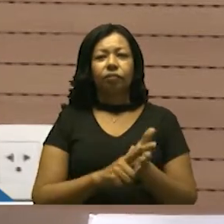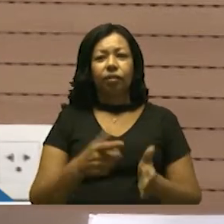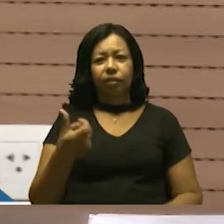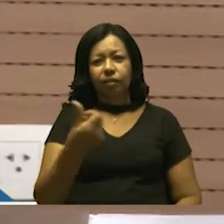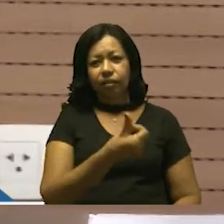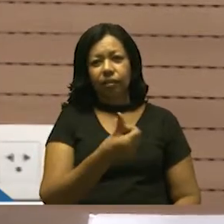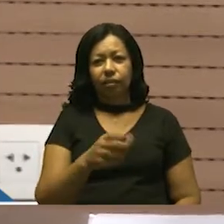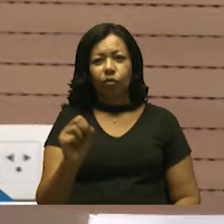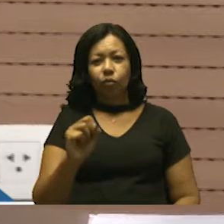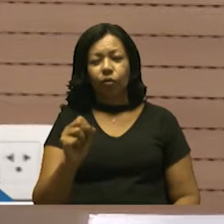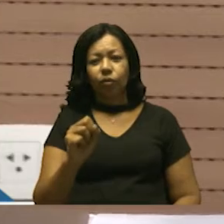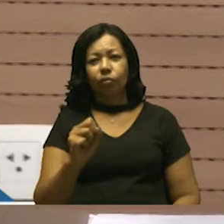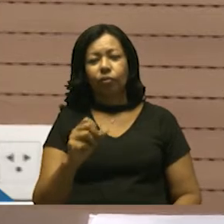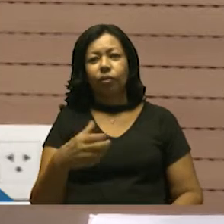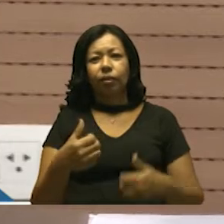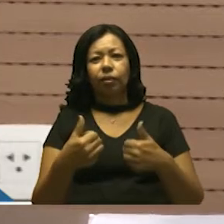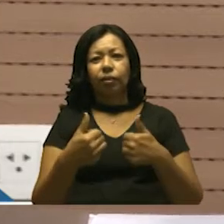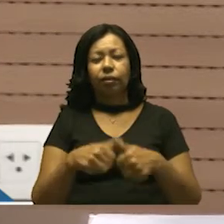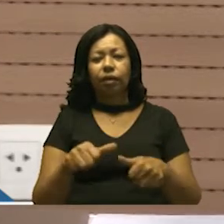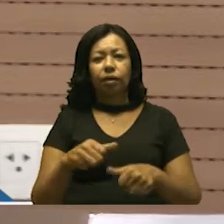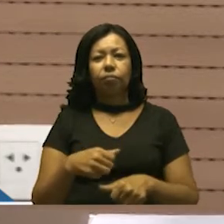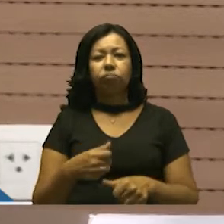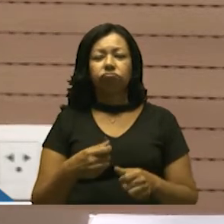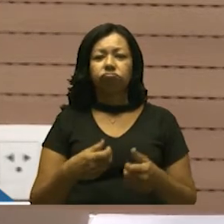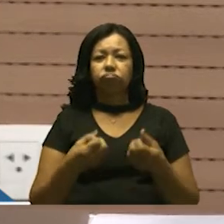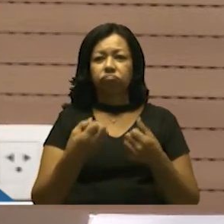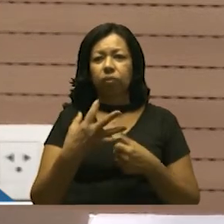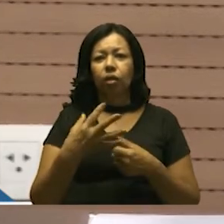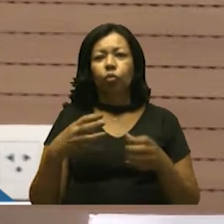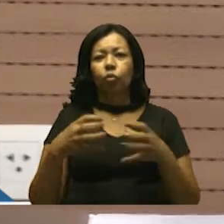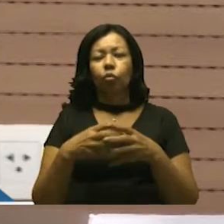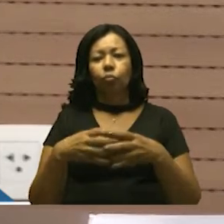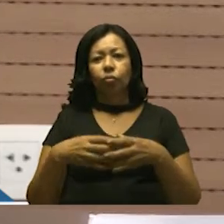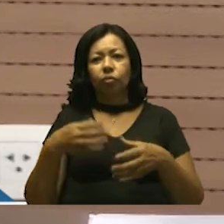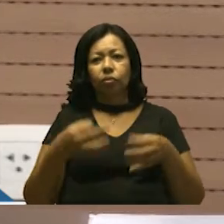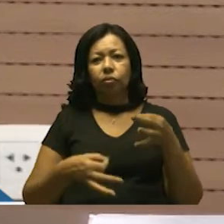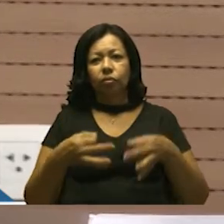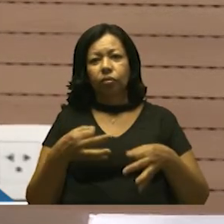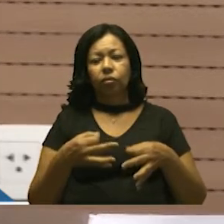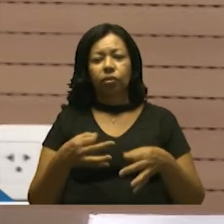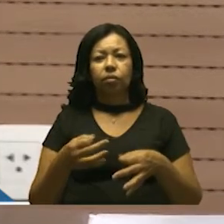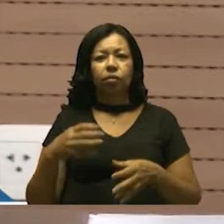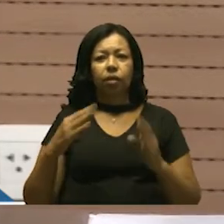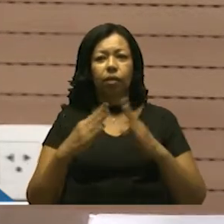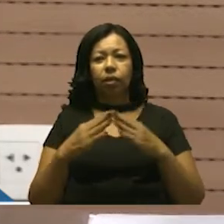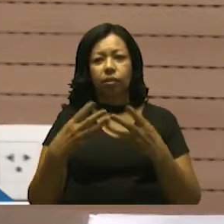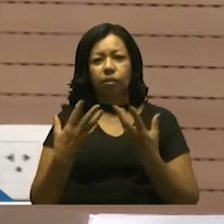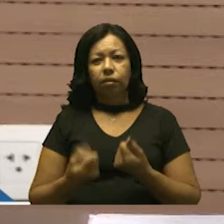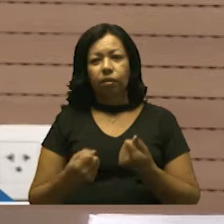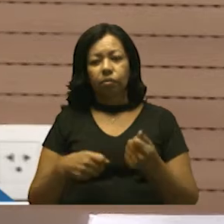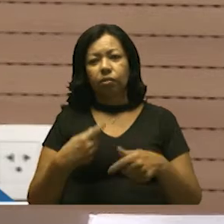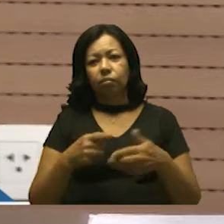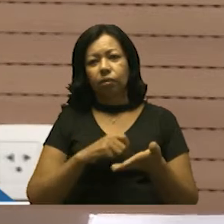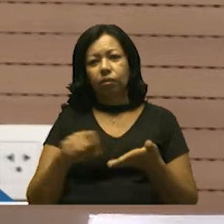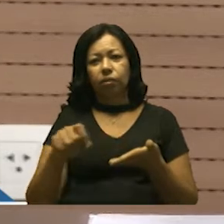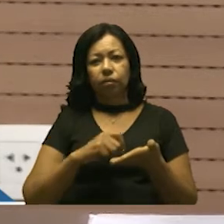a 8 encontram-se o parecer da doutra assessoria jurídica da Casa que acatamos e a seguir transcrevemos.